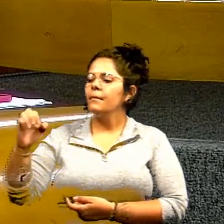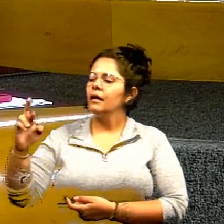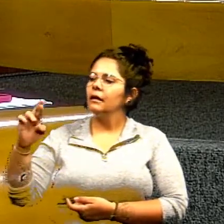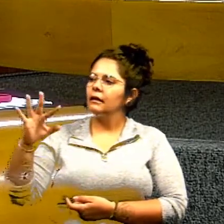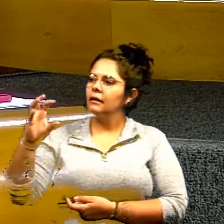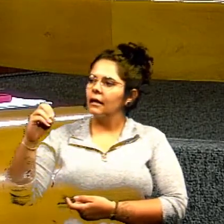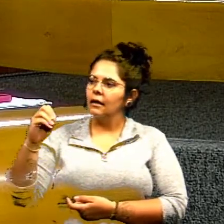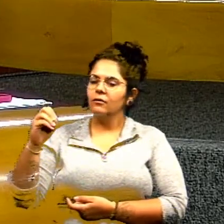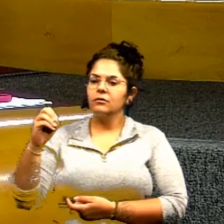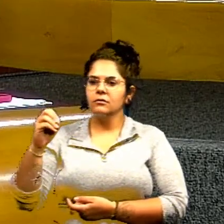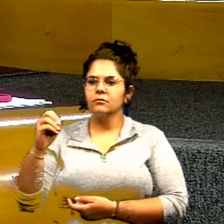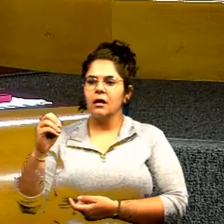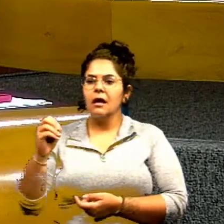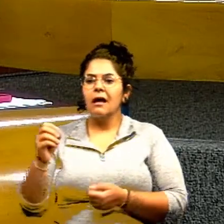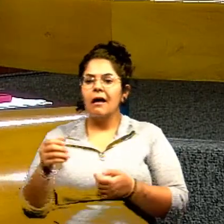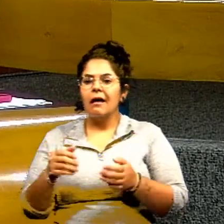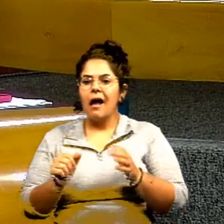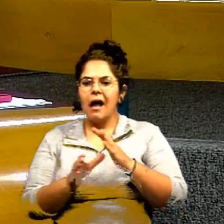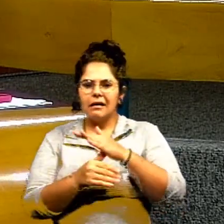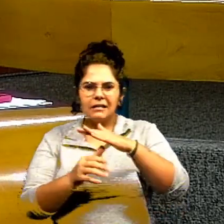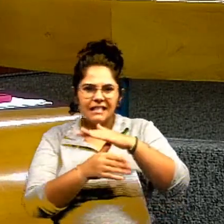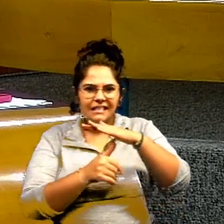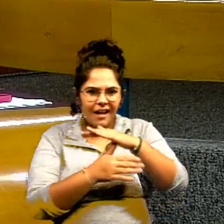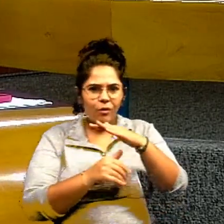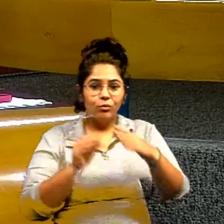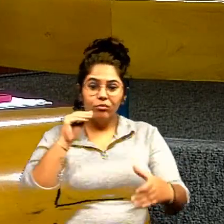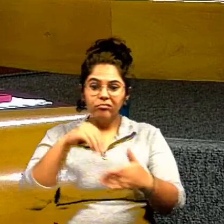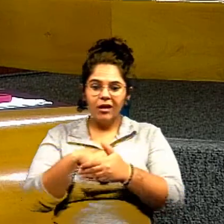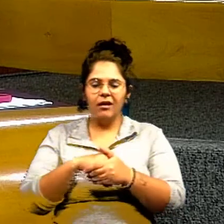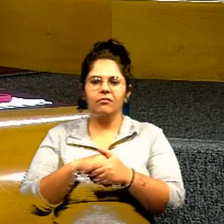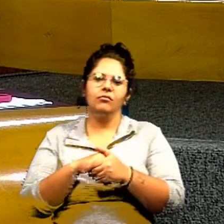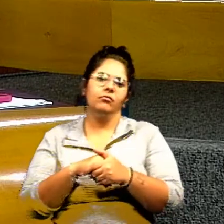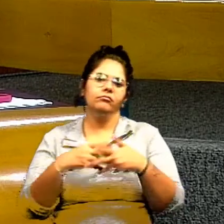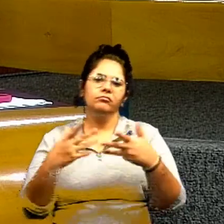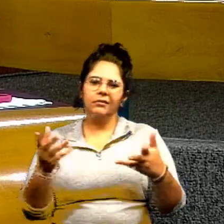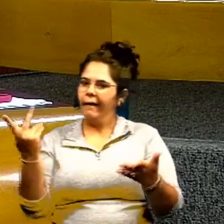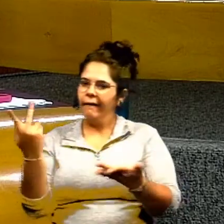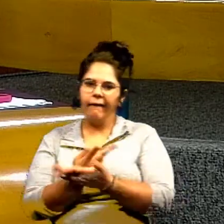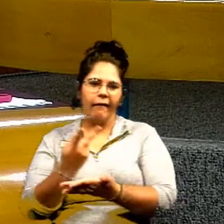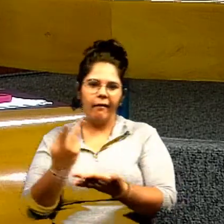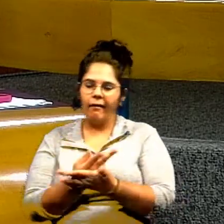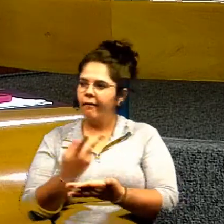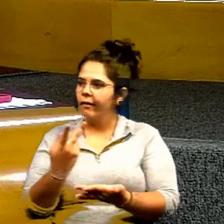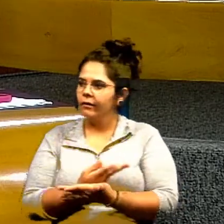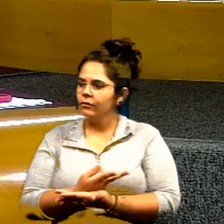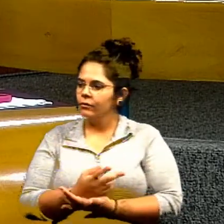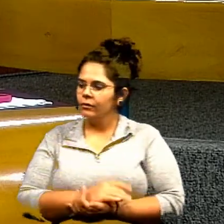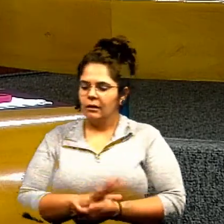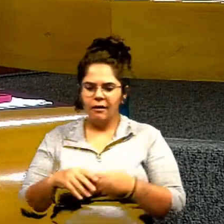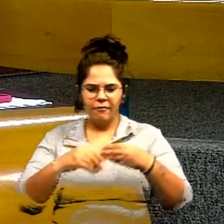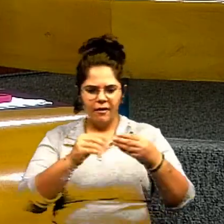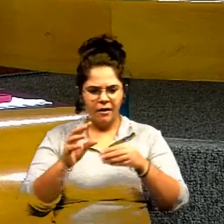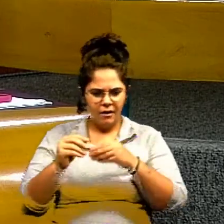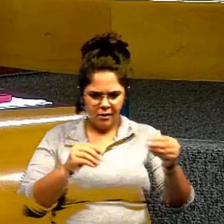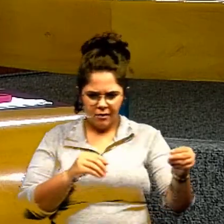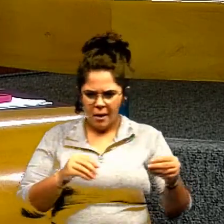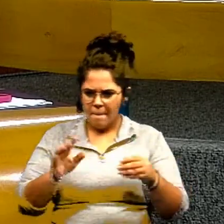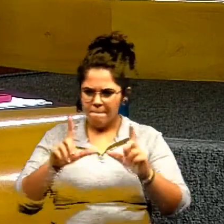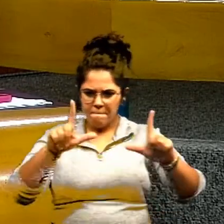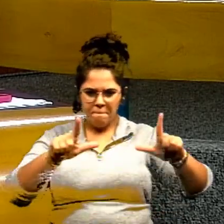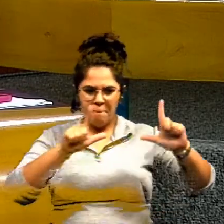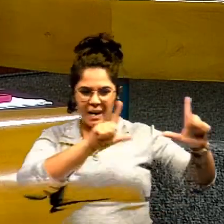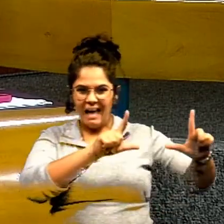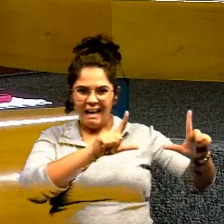assaltado dia sim outro também levando estátuas do meu tamanho placas com nome das